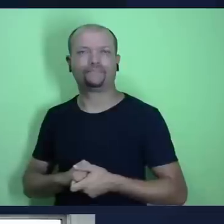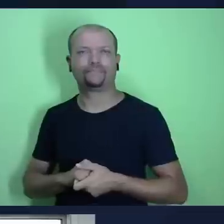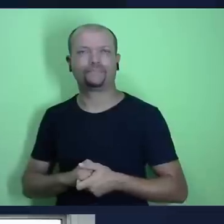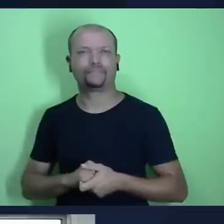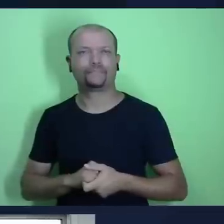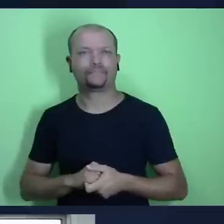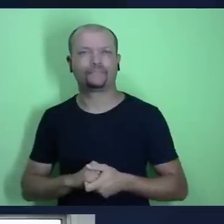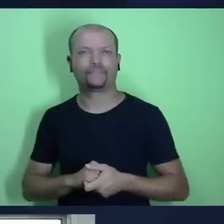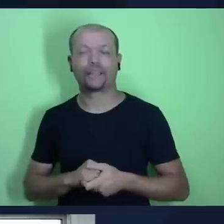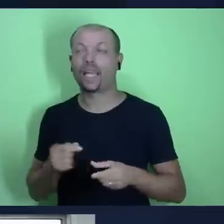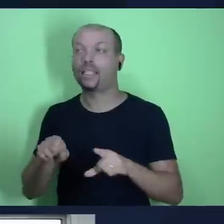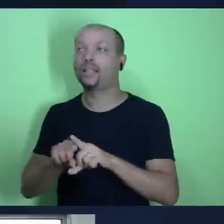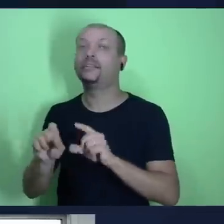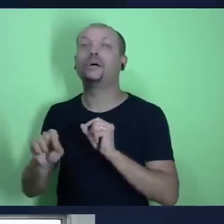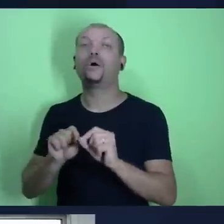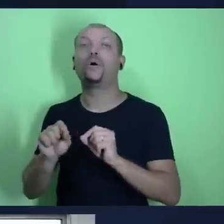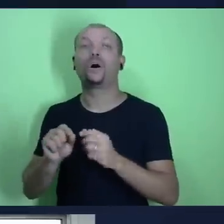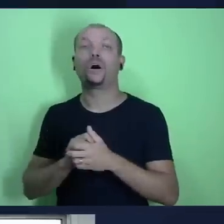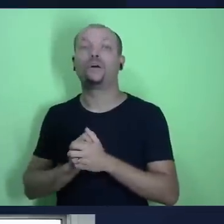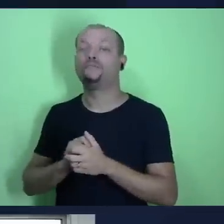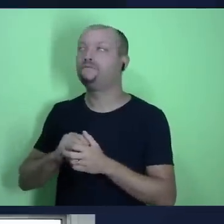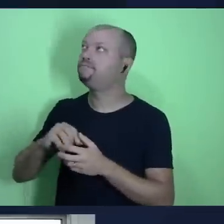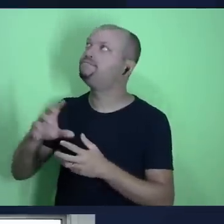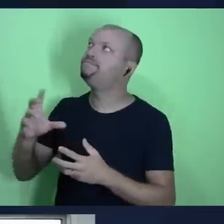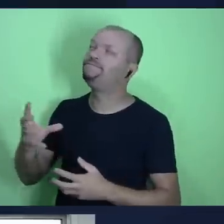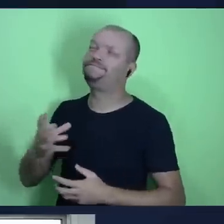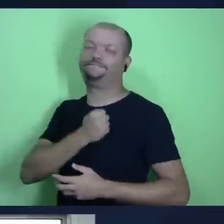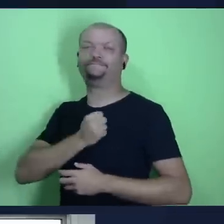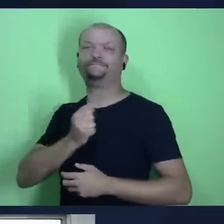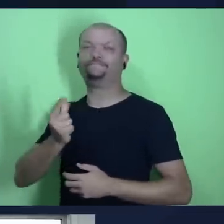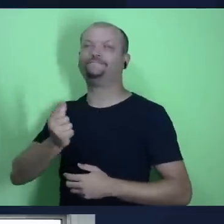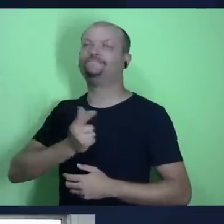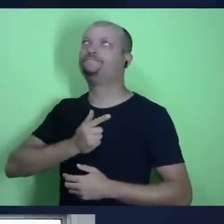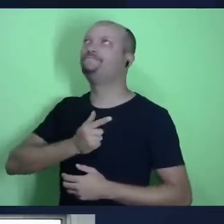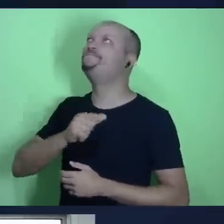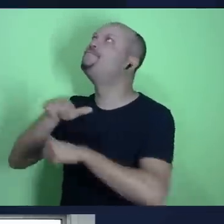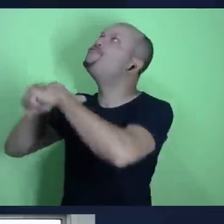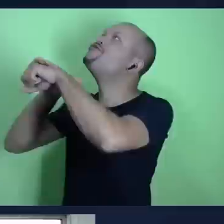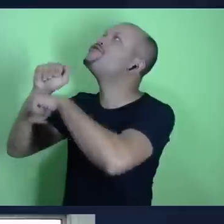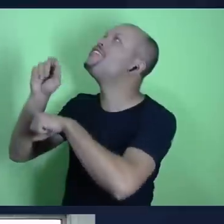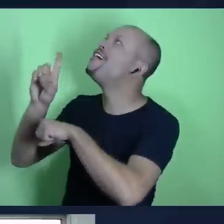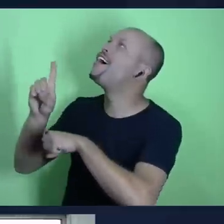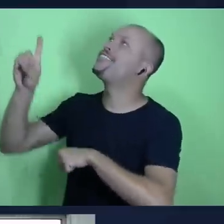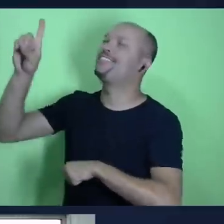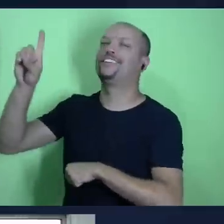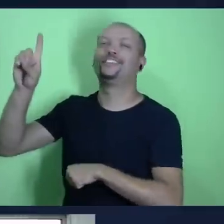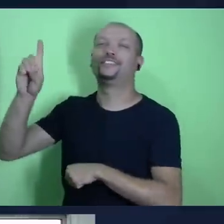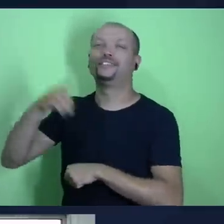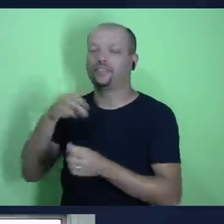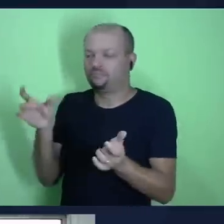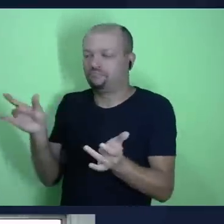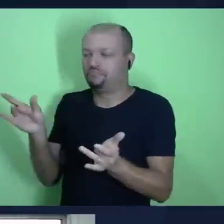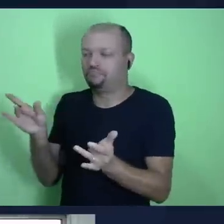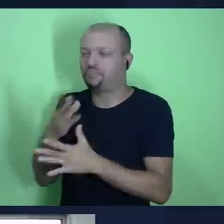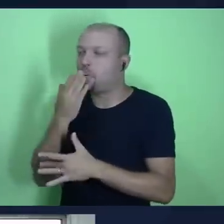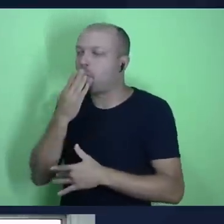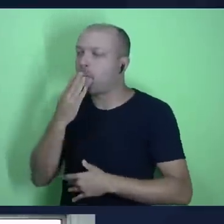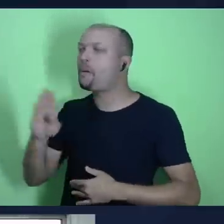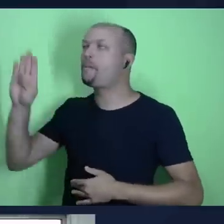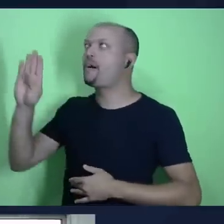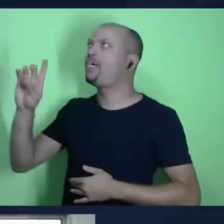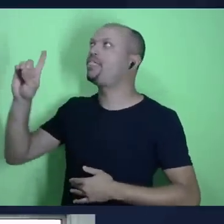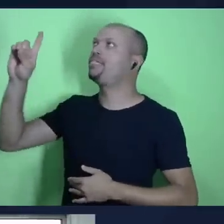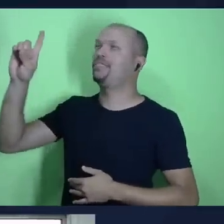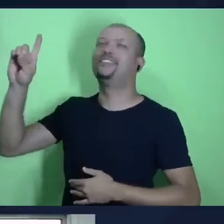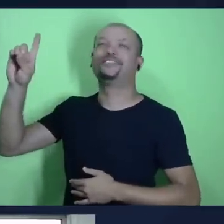Tomarei o cálice da salvação e invocarei o nome do Senhor. Cumprirei os meus votos ao Senhor na